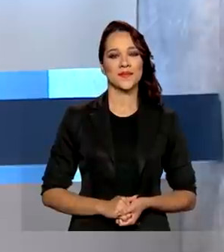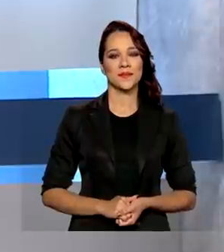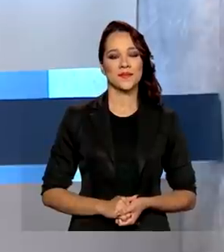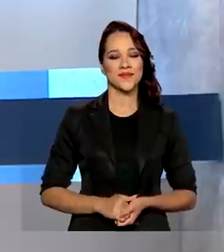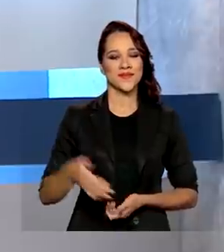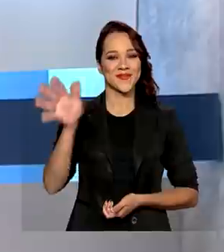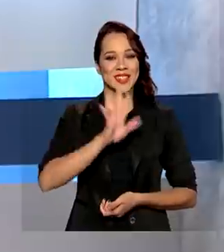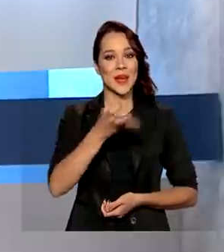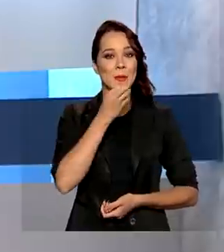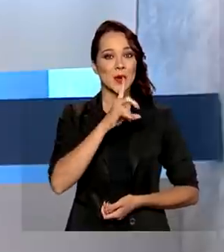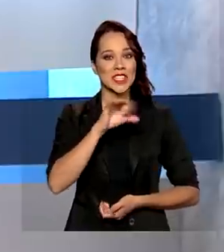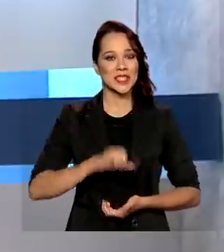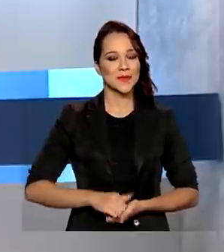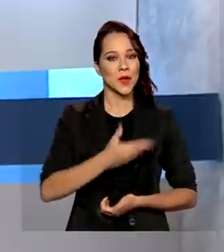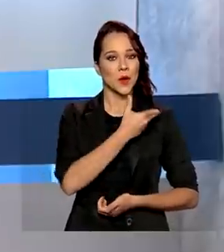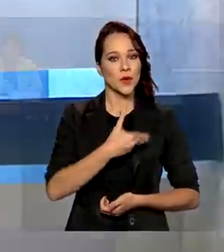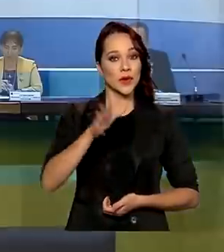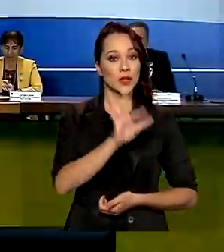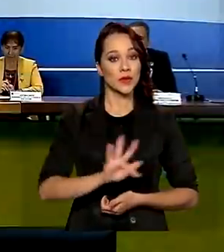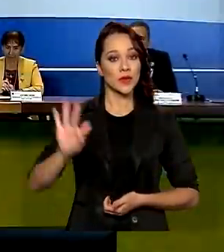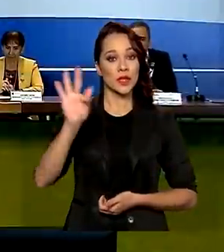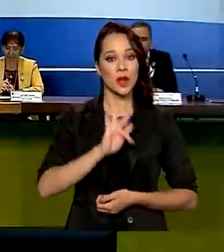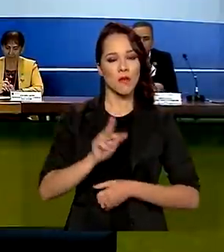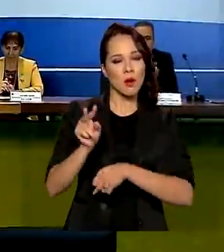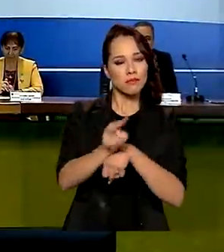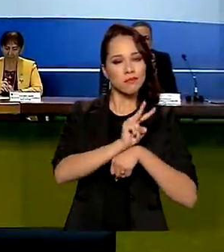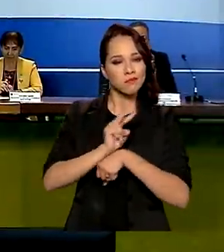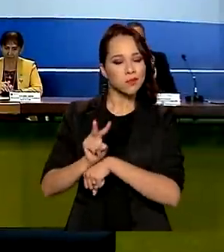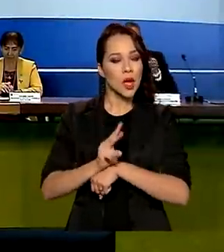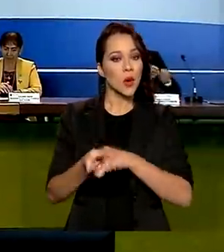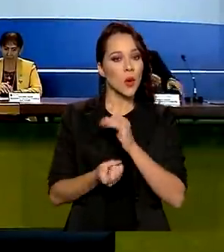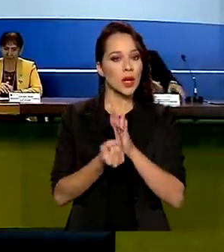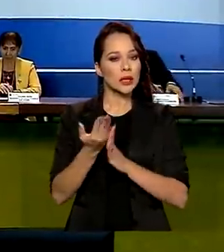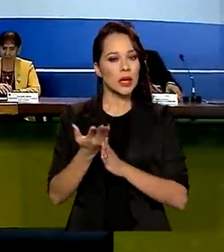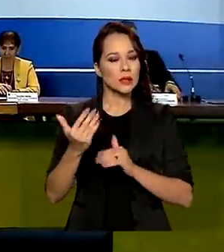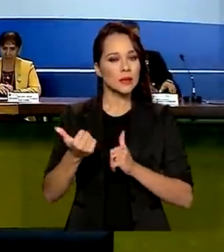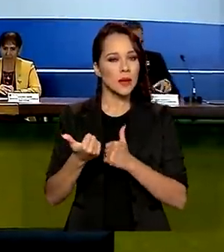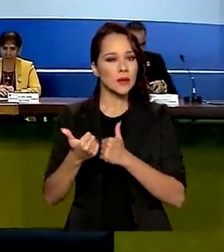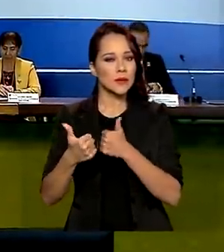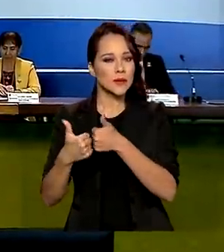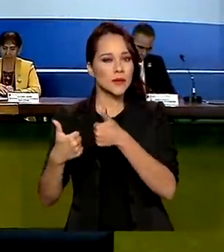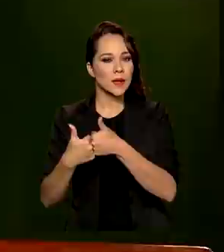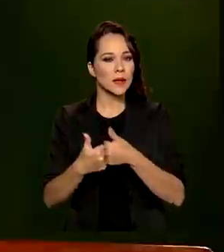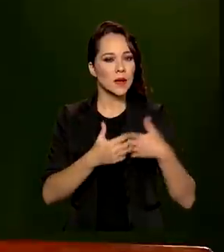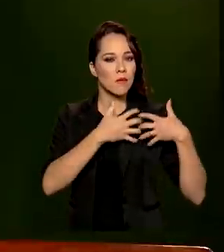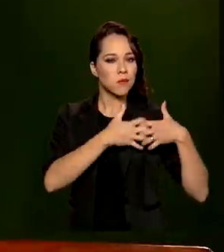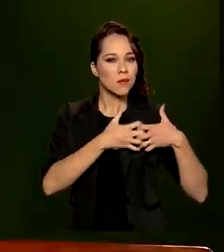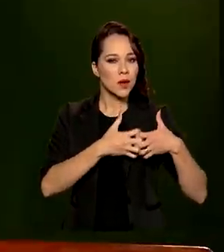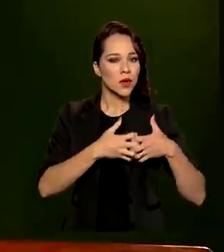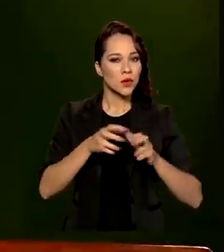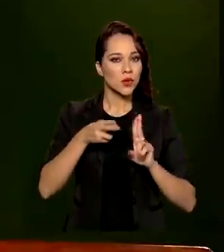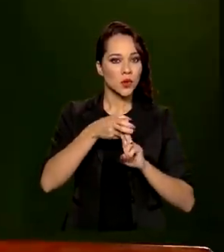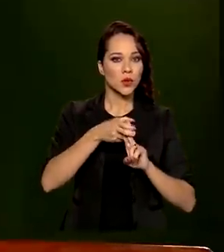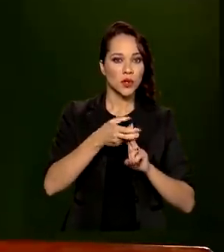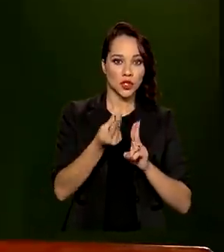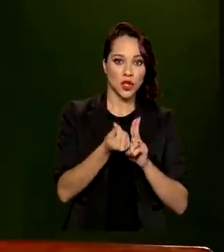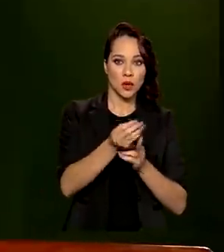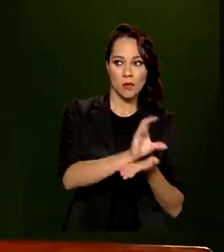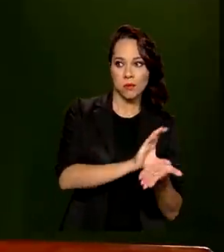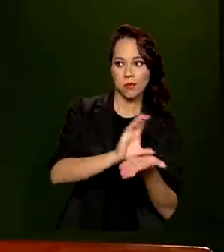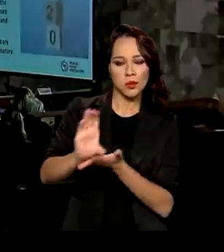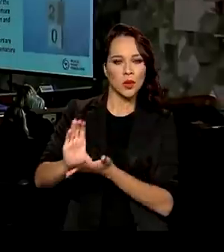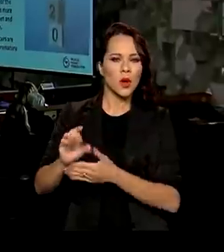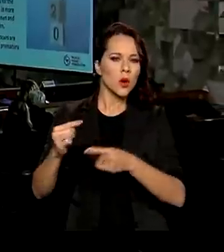Olá, bom dia! O governo federal vai monitorar a qualidade da assistência cardiovascular no SUS e transferir recursos